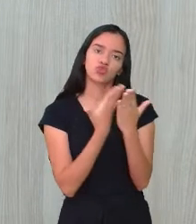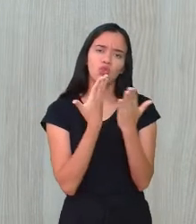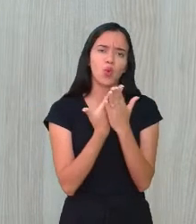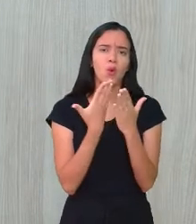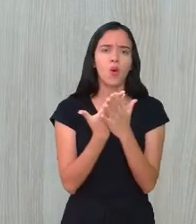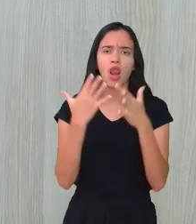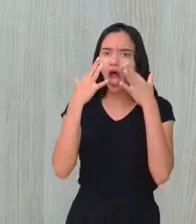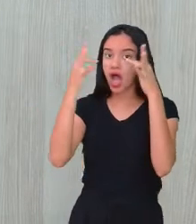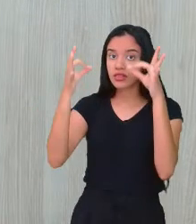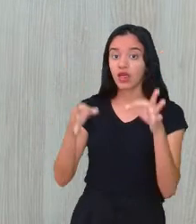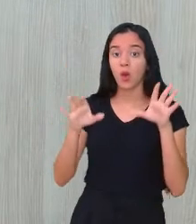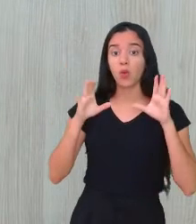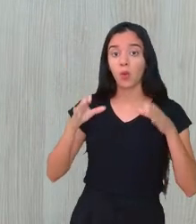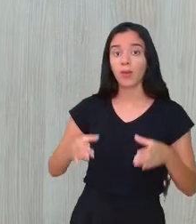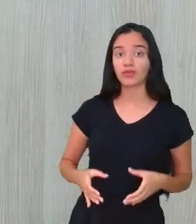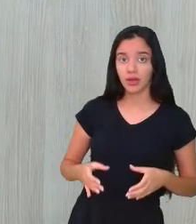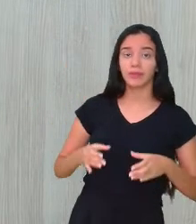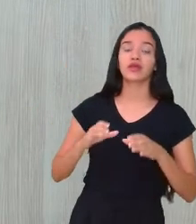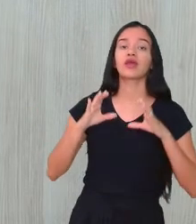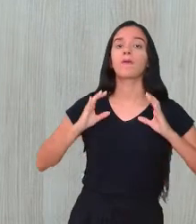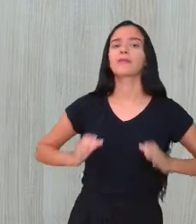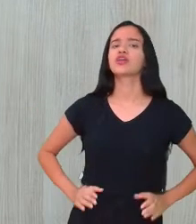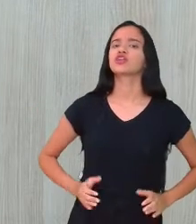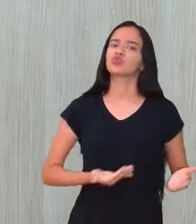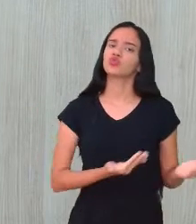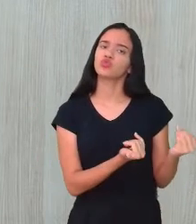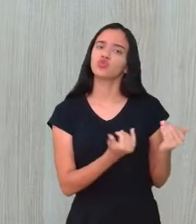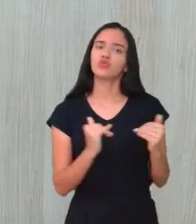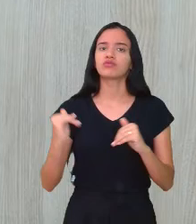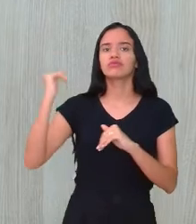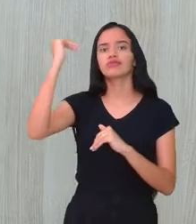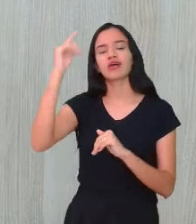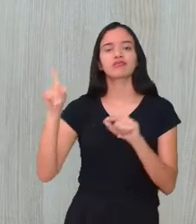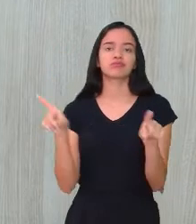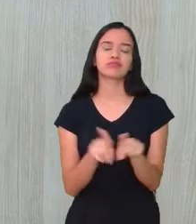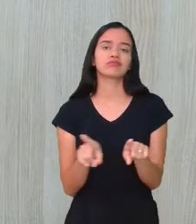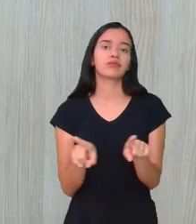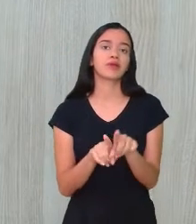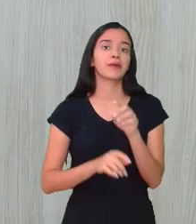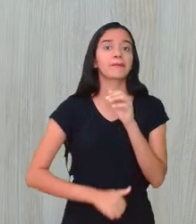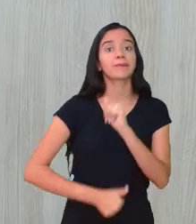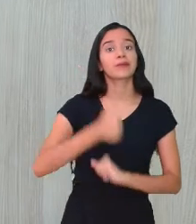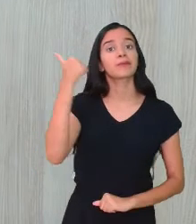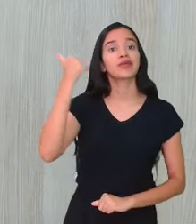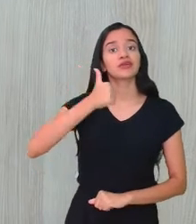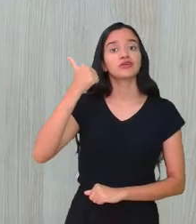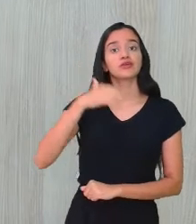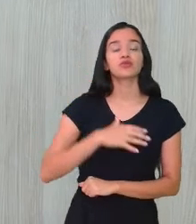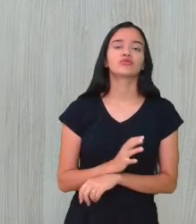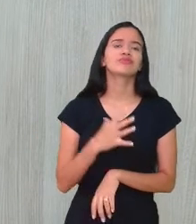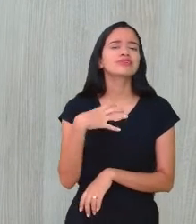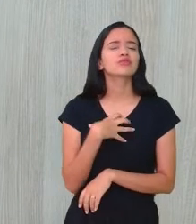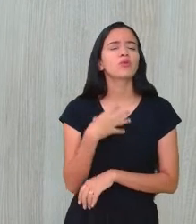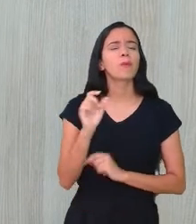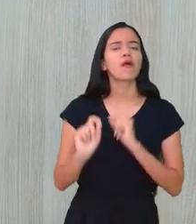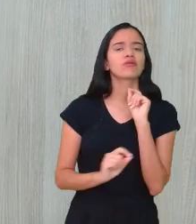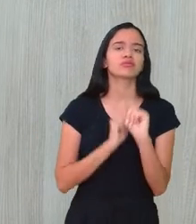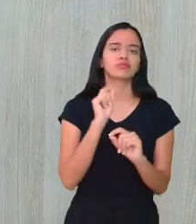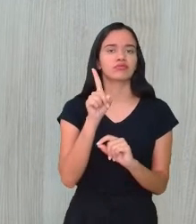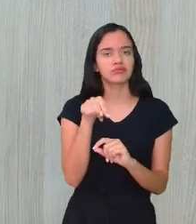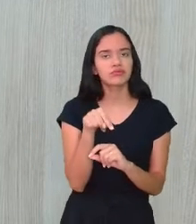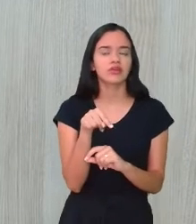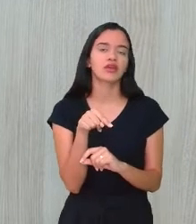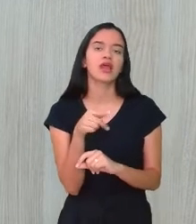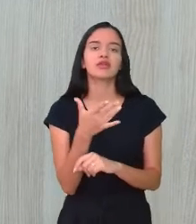atento ao comportamento dos jovens e dos adultos também. Porque é o primeiro sinal, a gente vai ver a questão aí